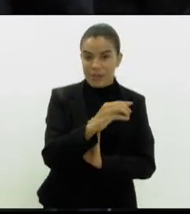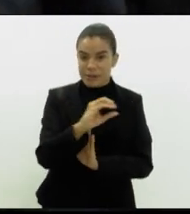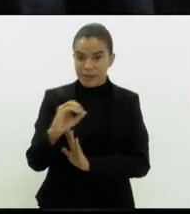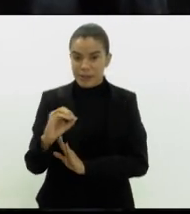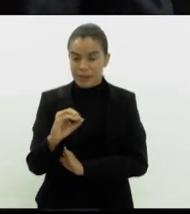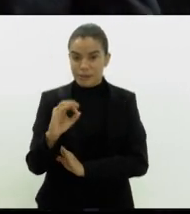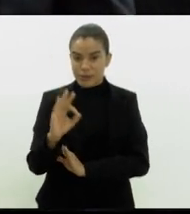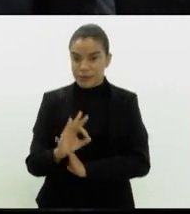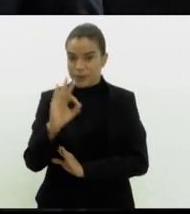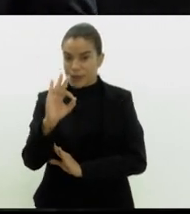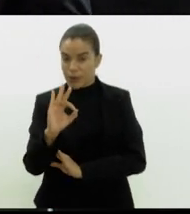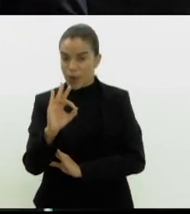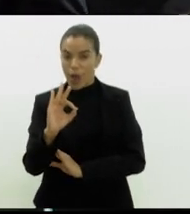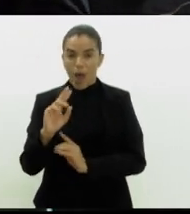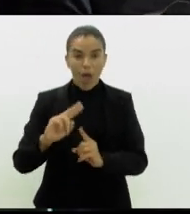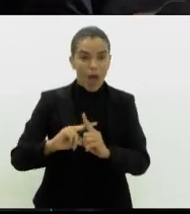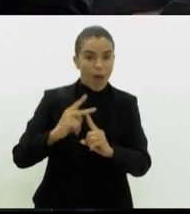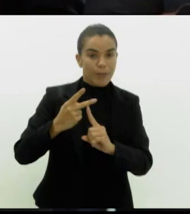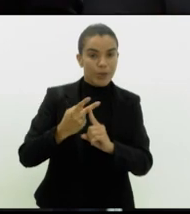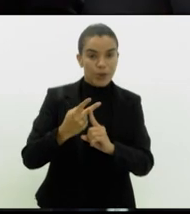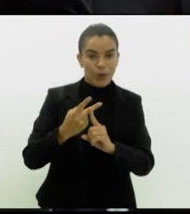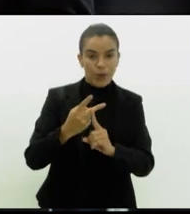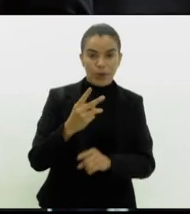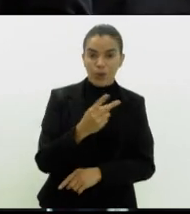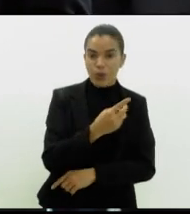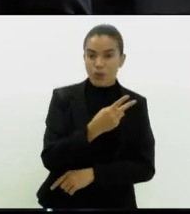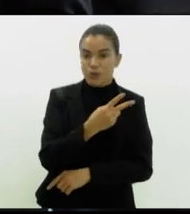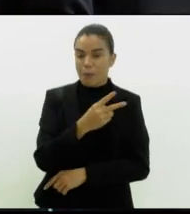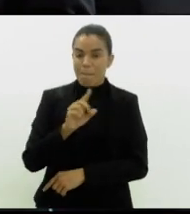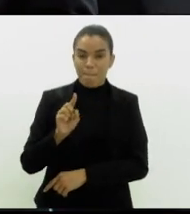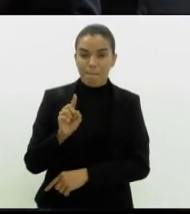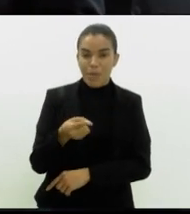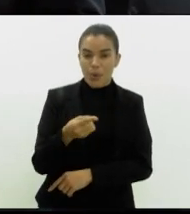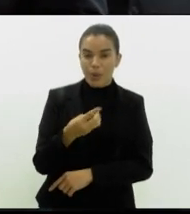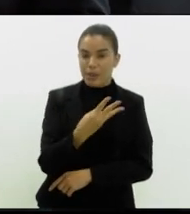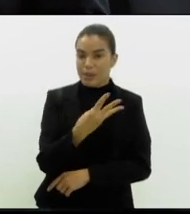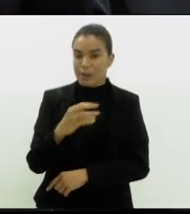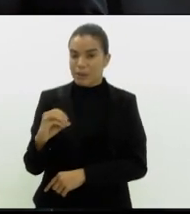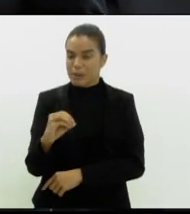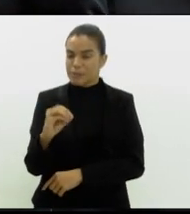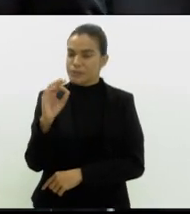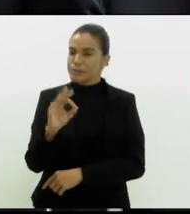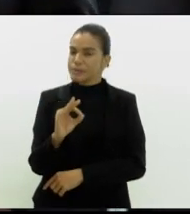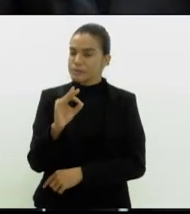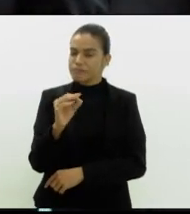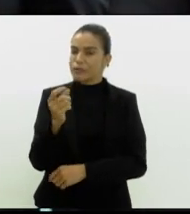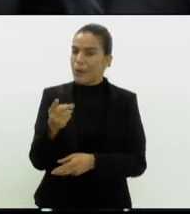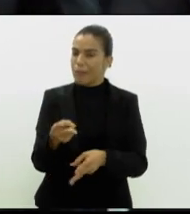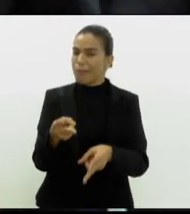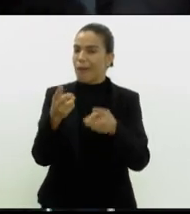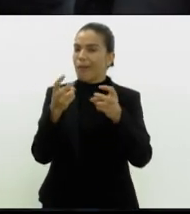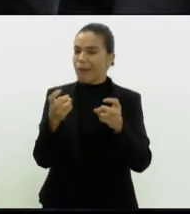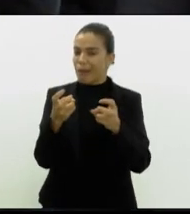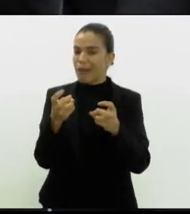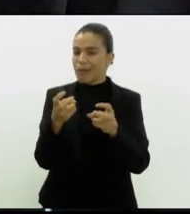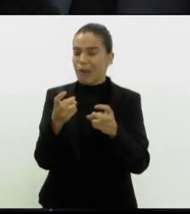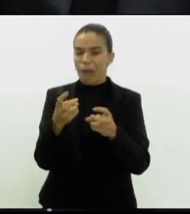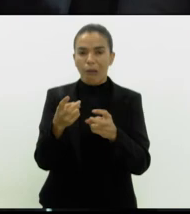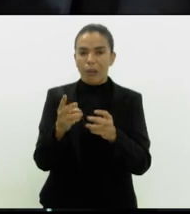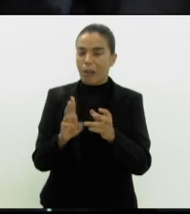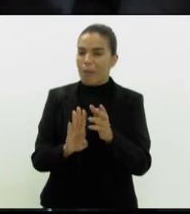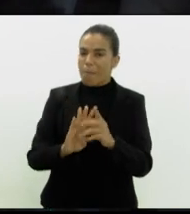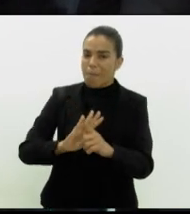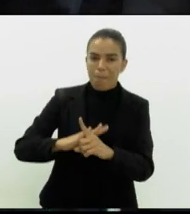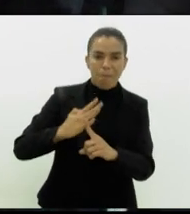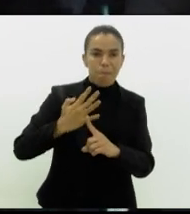nossa dívida aumentou 2.300%. Então, está muito claro que esses indexadores catapultaram